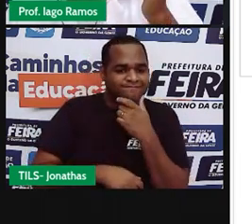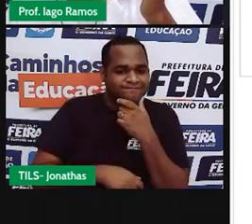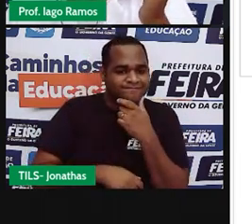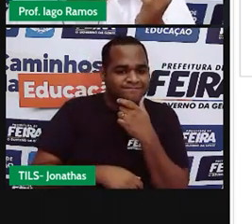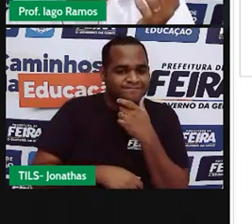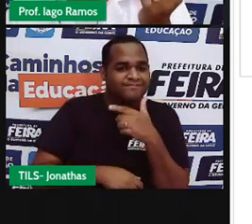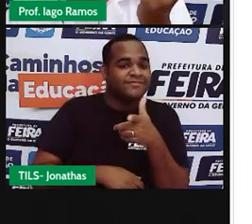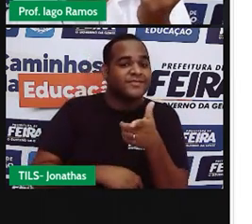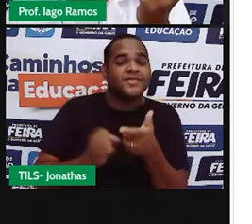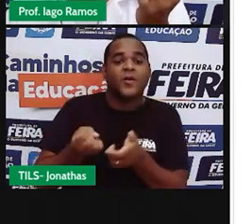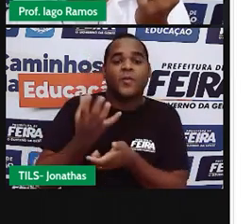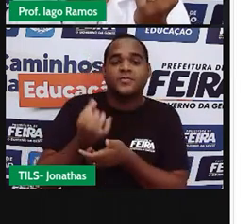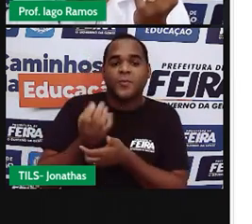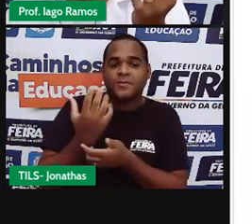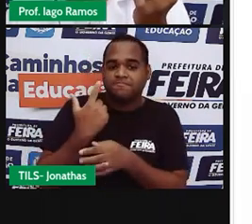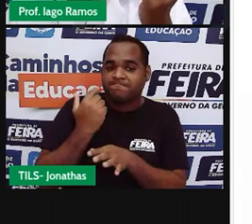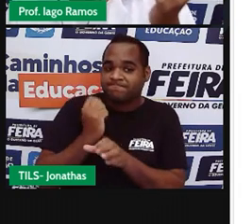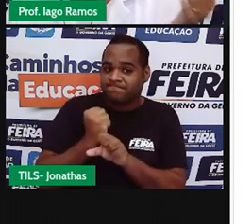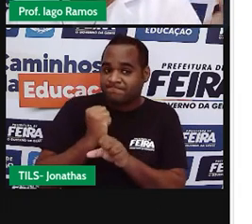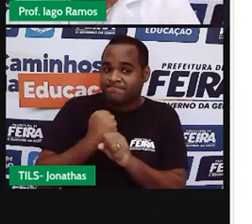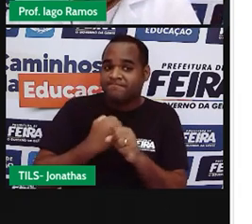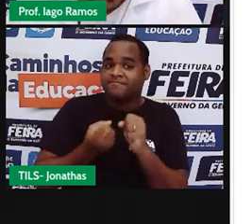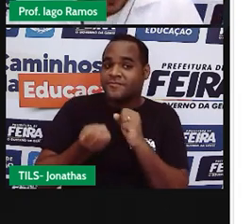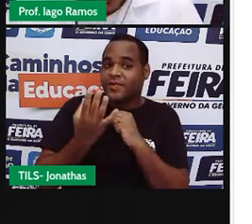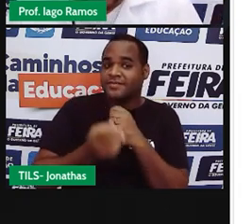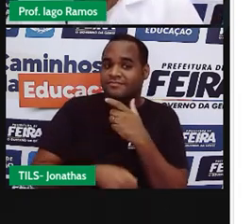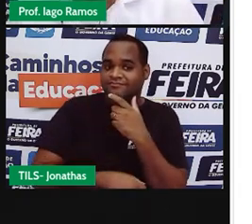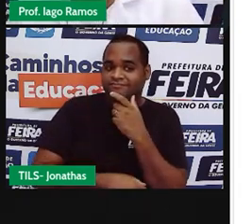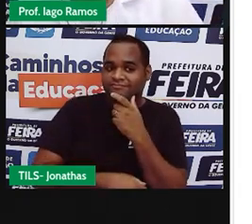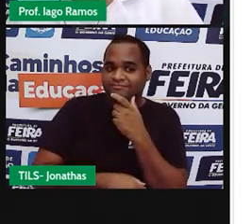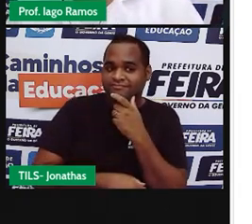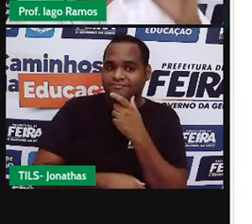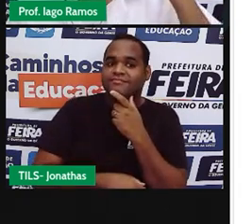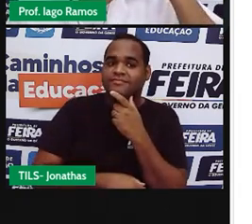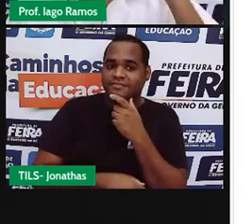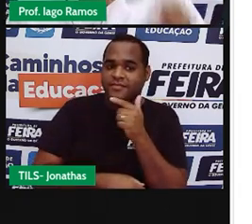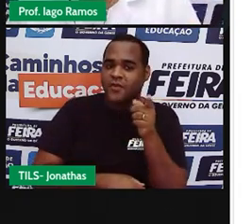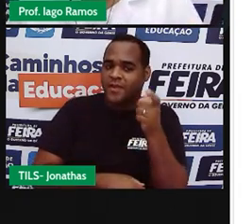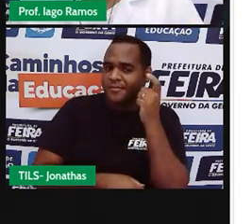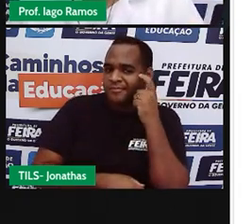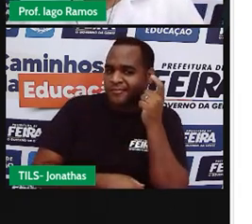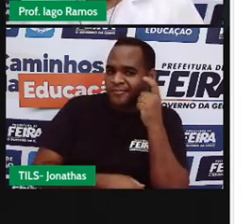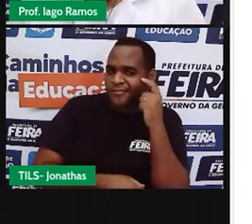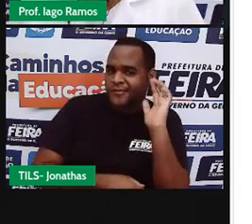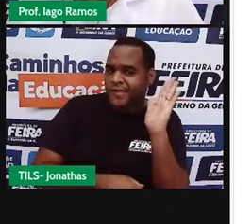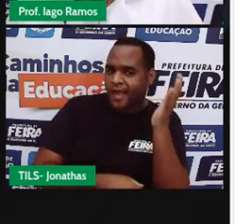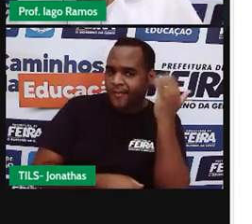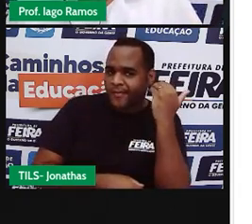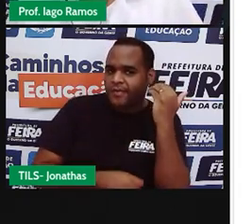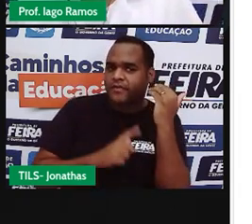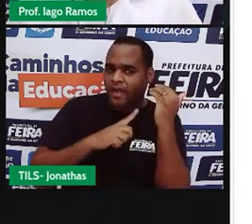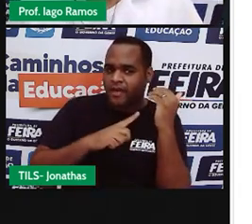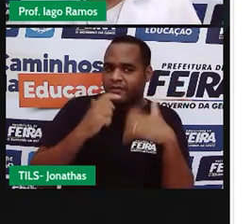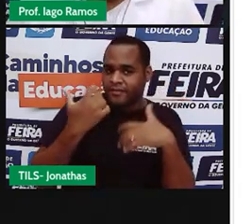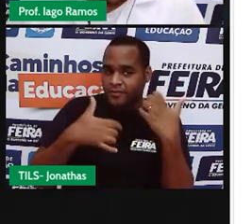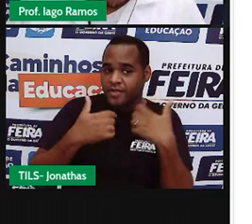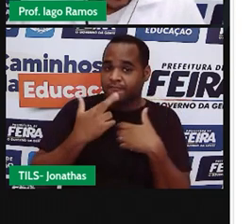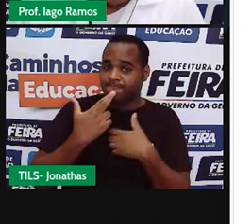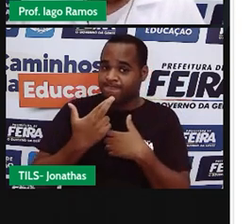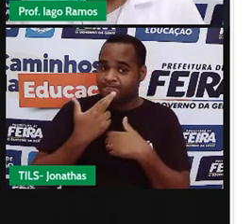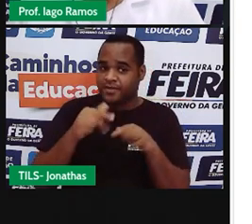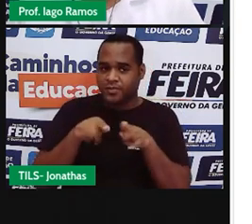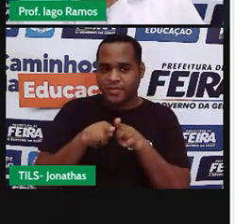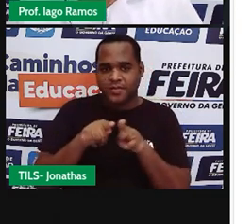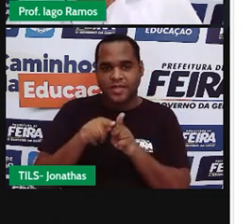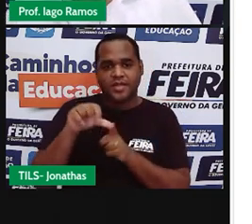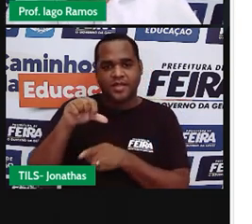Quanto é que tu acha que vai dar essa soma? Bom, você já respondeu pra você mesmo, mas eu vou pegar ali o